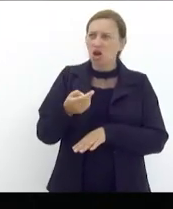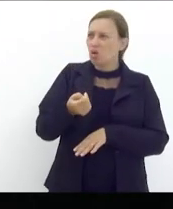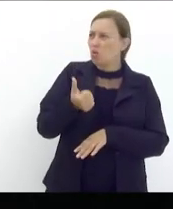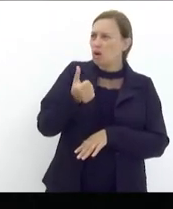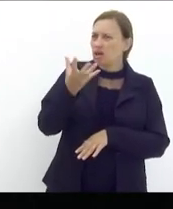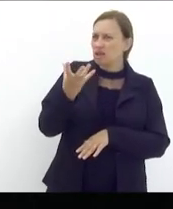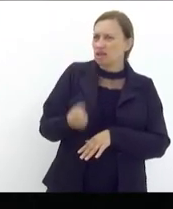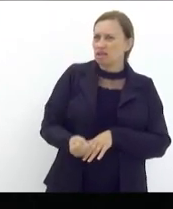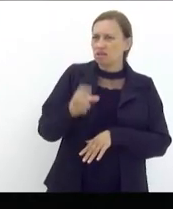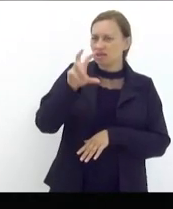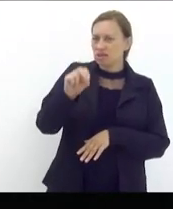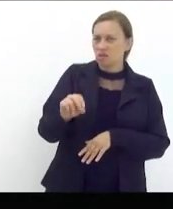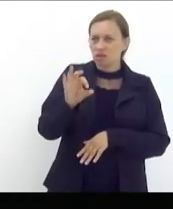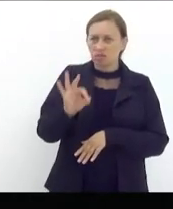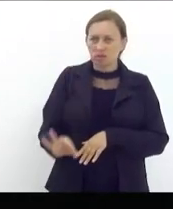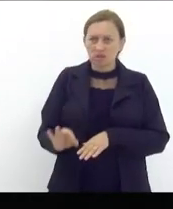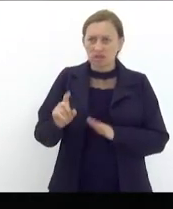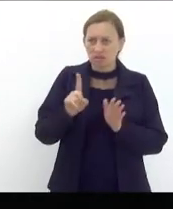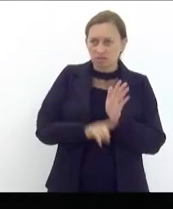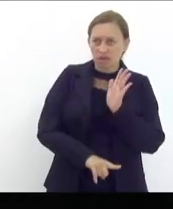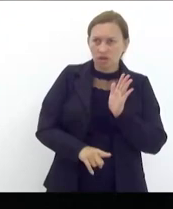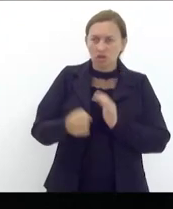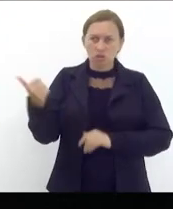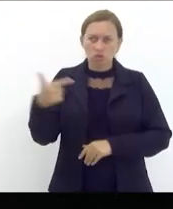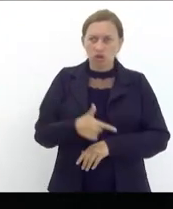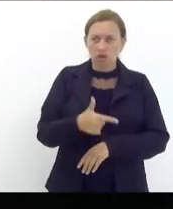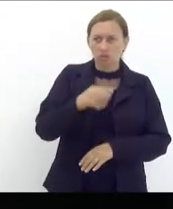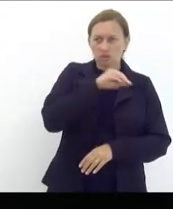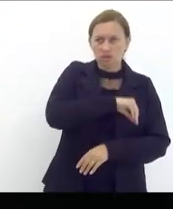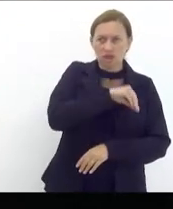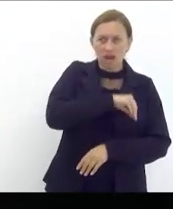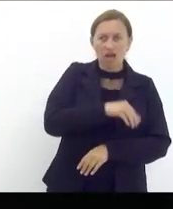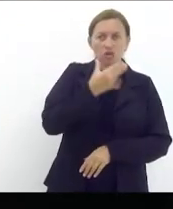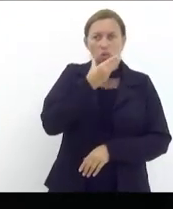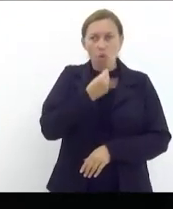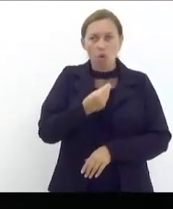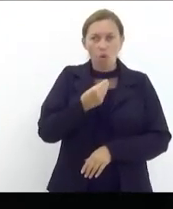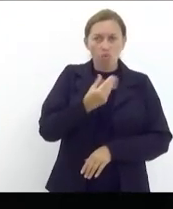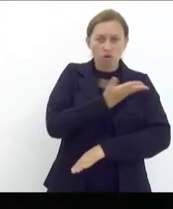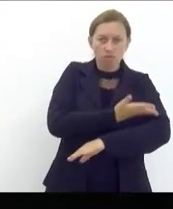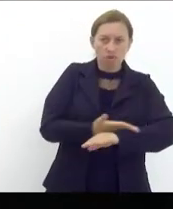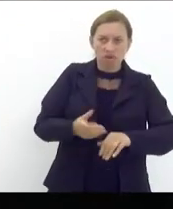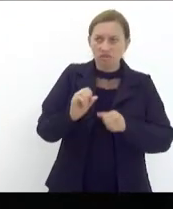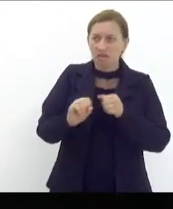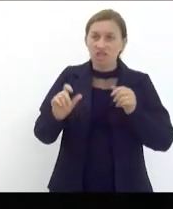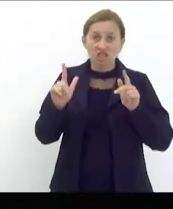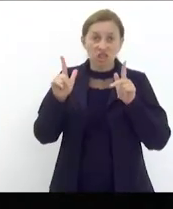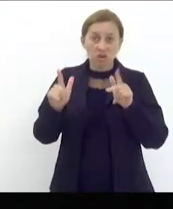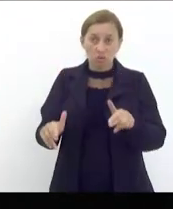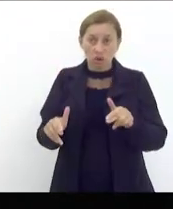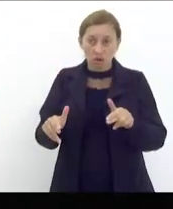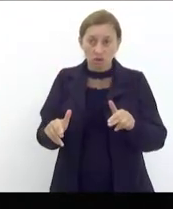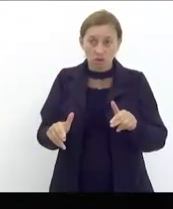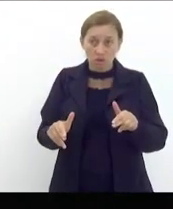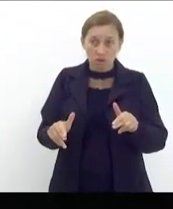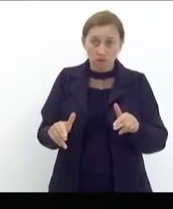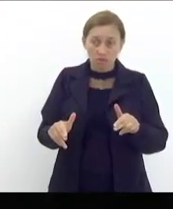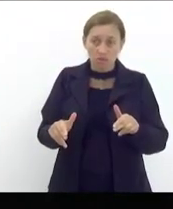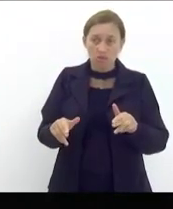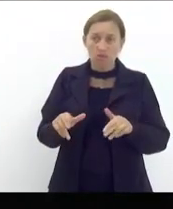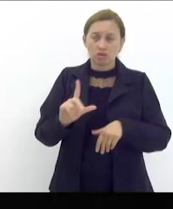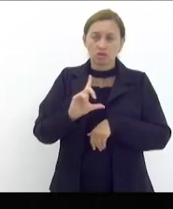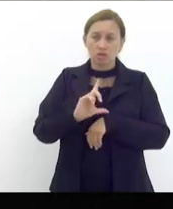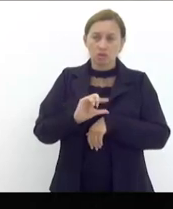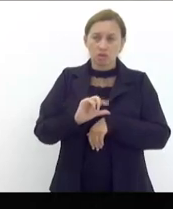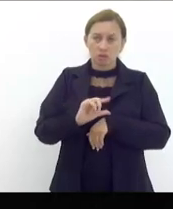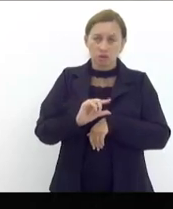50% a menos do que um salário de um homem branco fazendo a mesma função com a mesma carga horária então